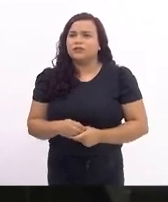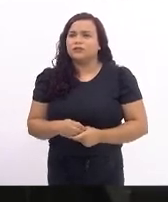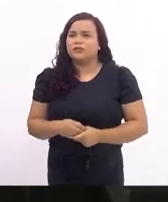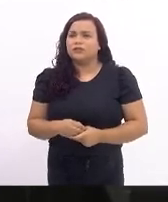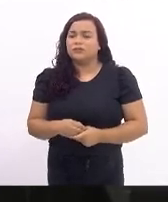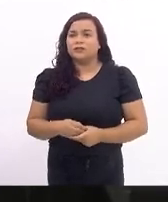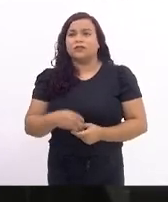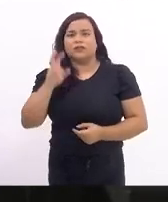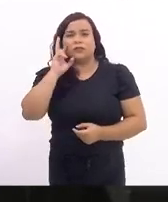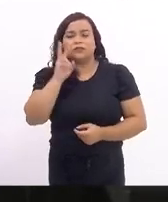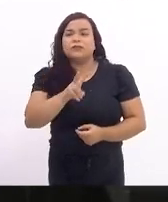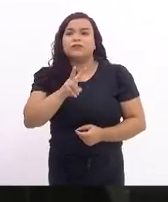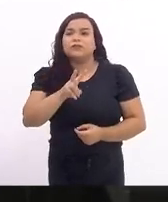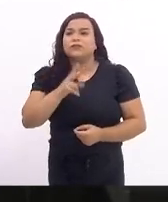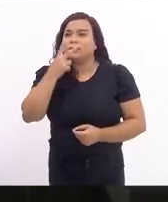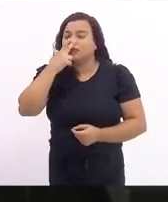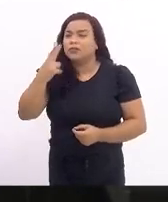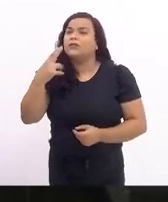de desesperança